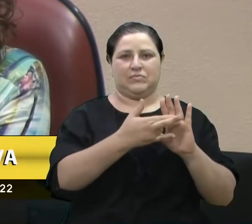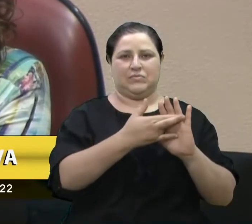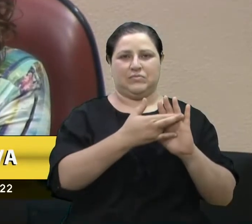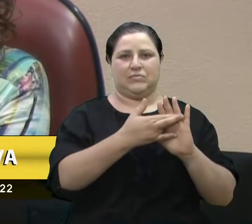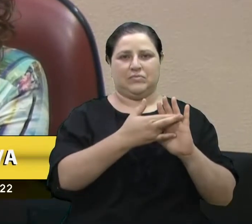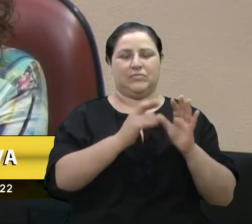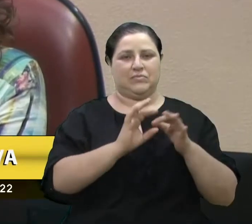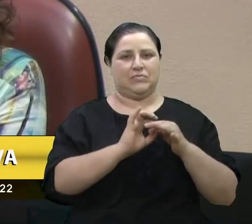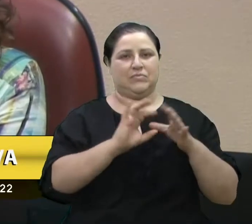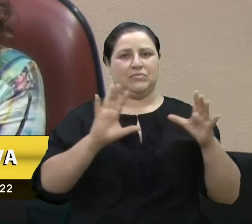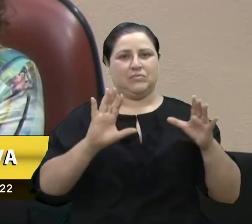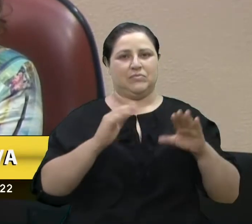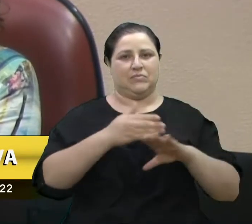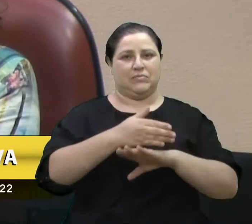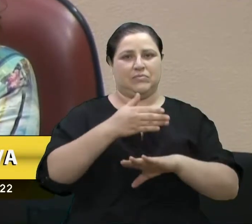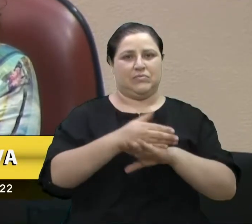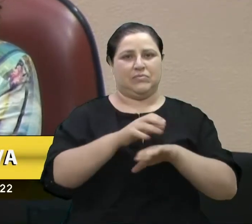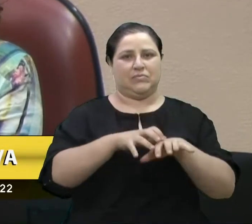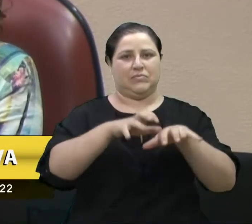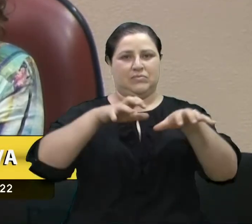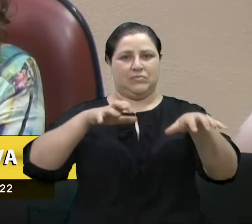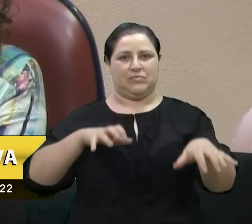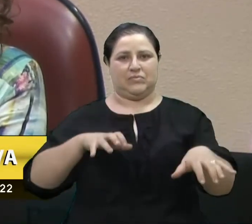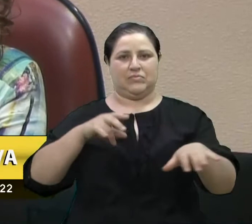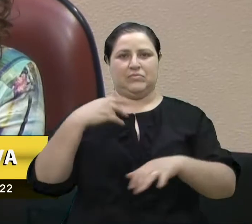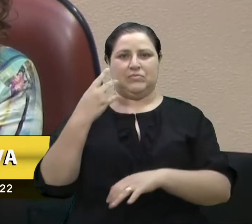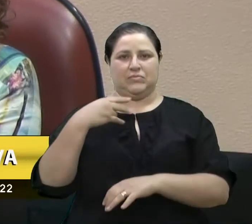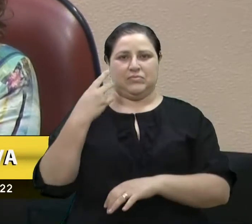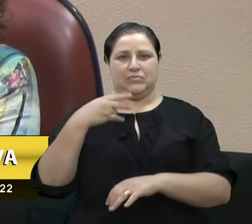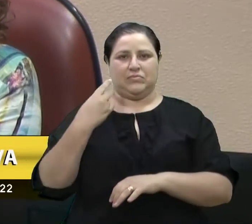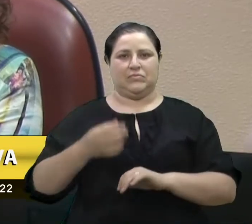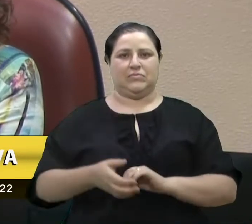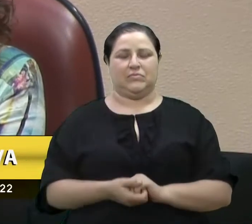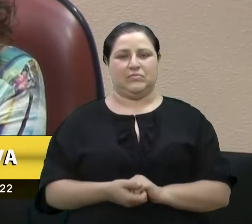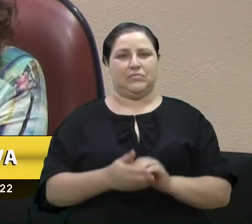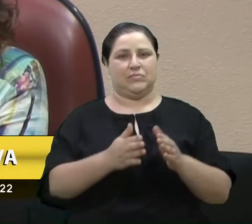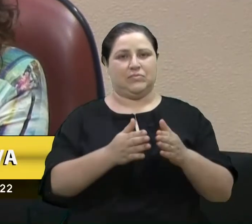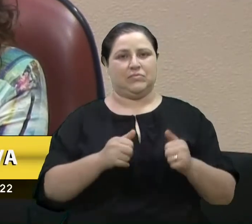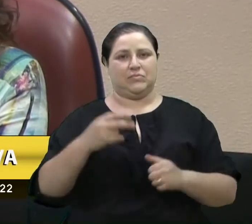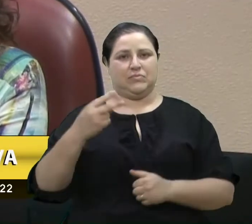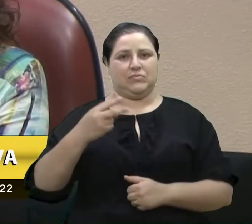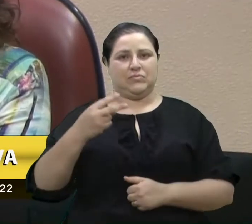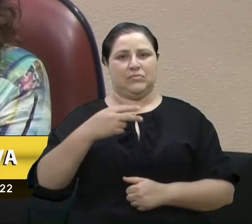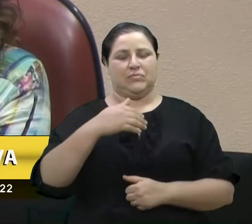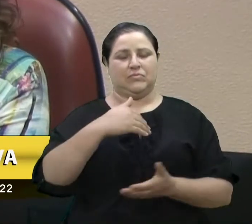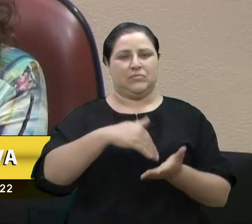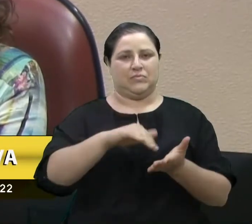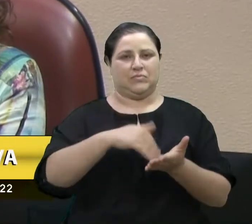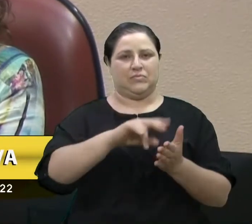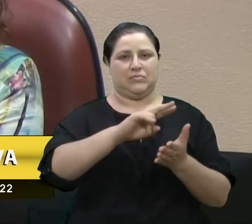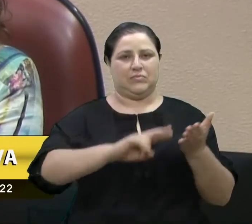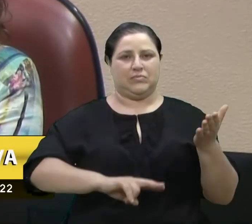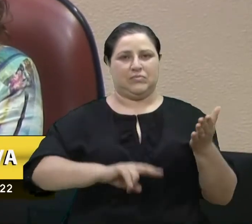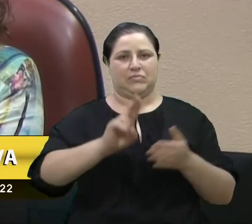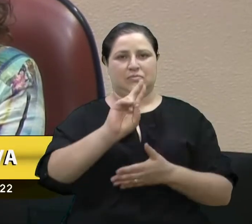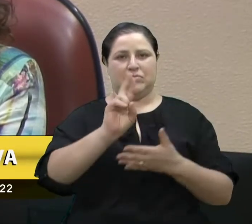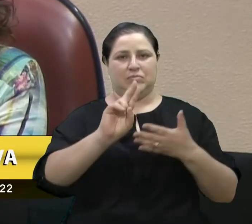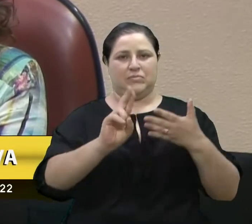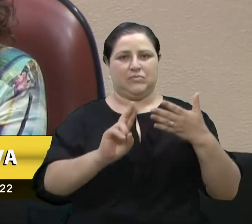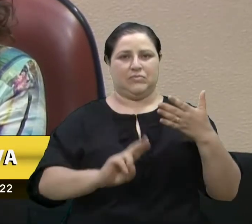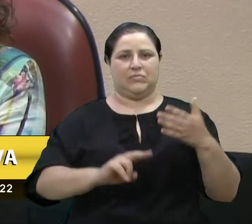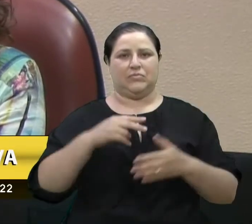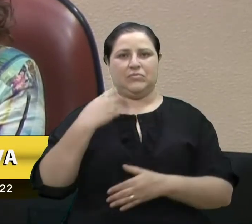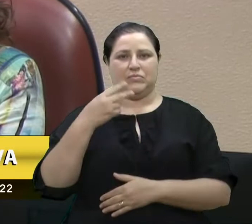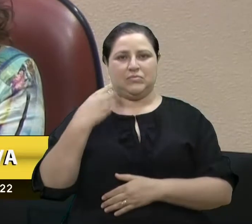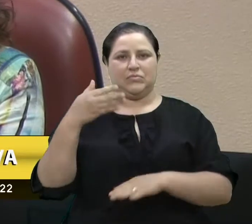facultada a participação remota dos vereadores. Solicito ao segundo secretário que faça a leitura da nominata dos vereadores